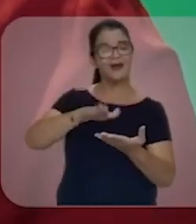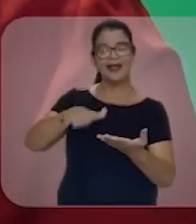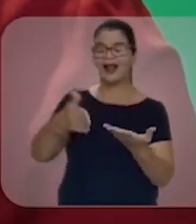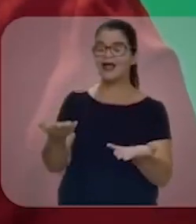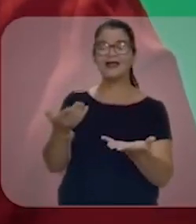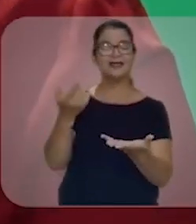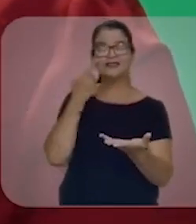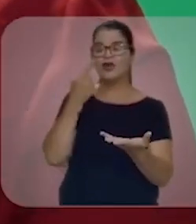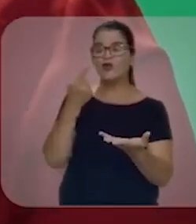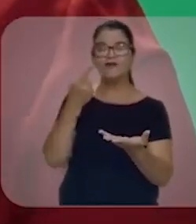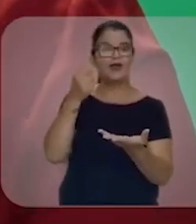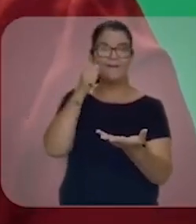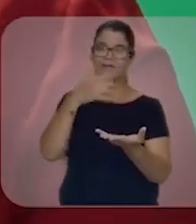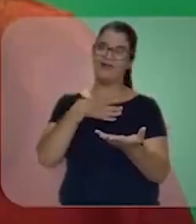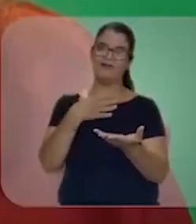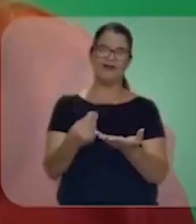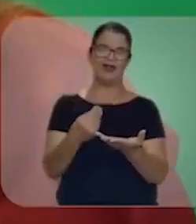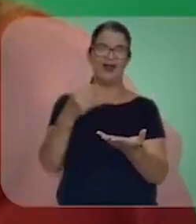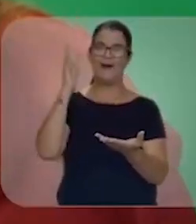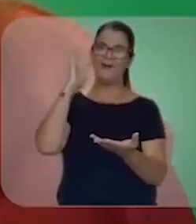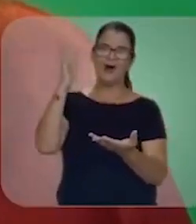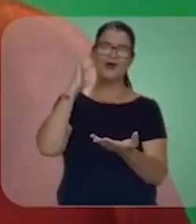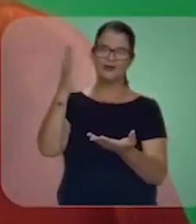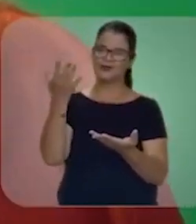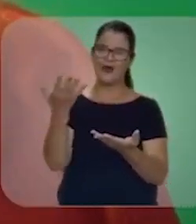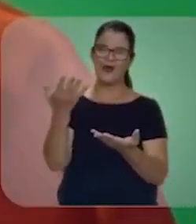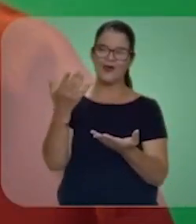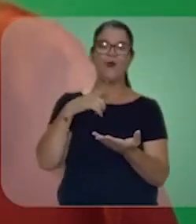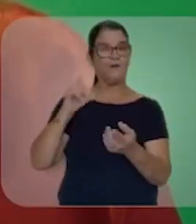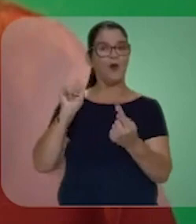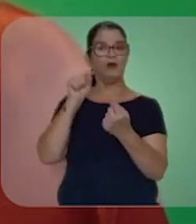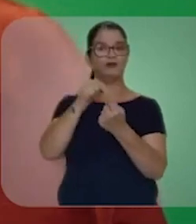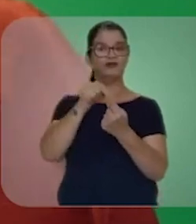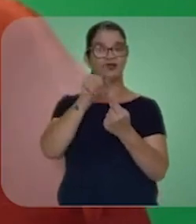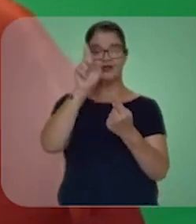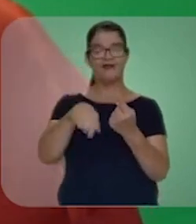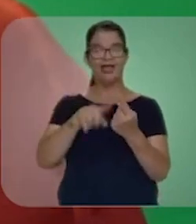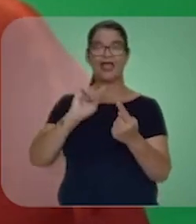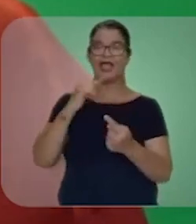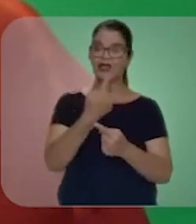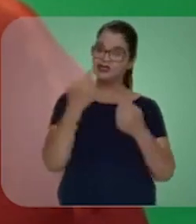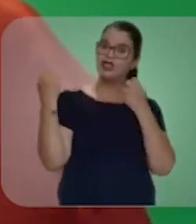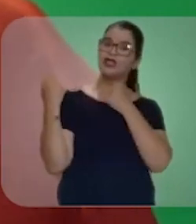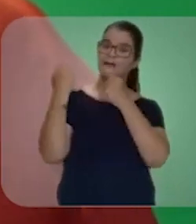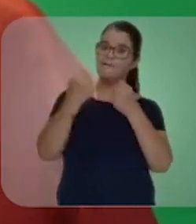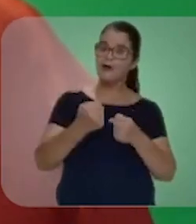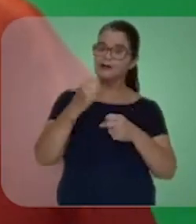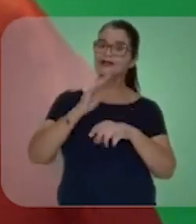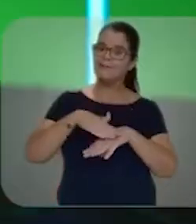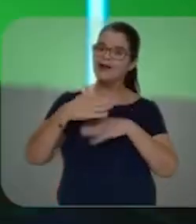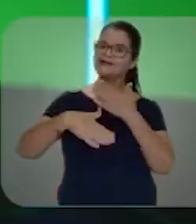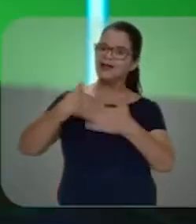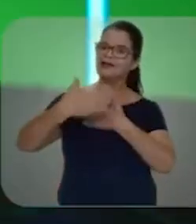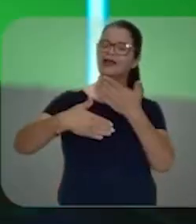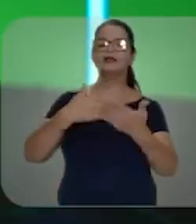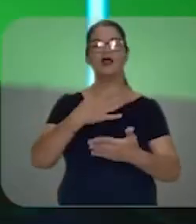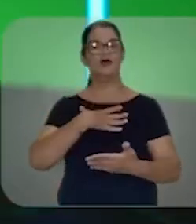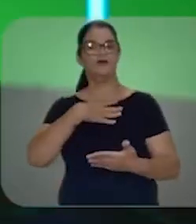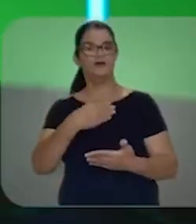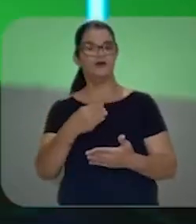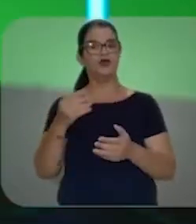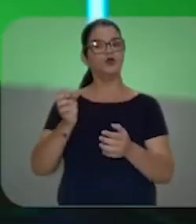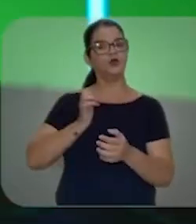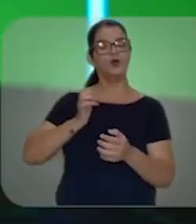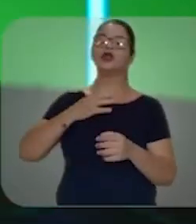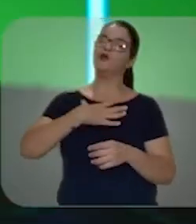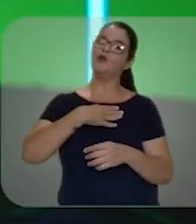criança e enxergar a minha filha. Meu sonho e meu objetivo é que a gente possa, mais adiante, ter o filho do rico